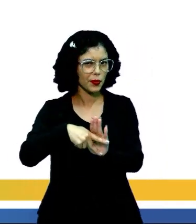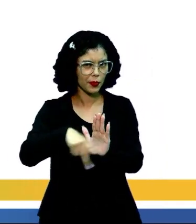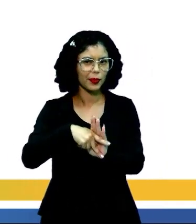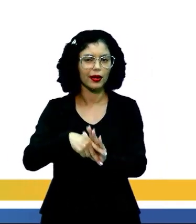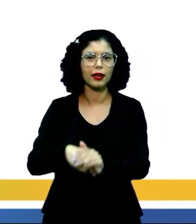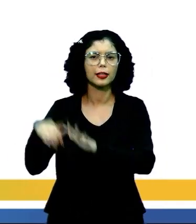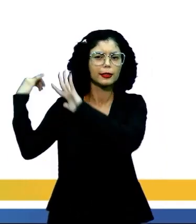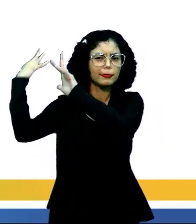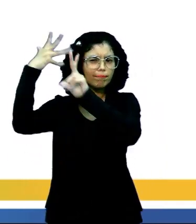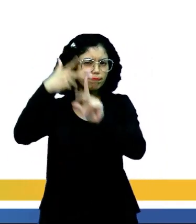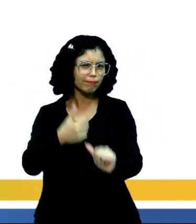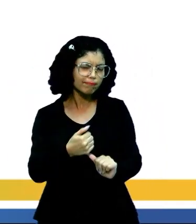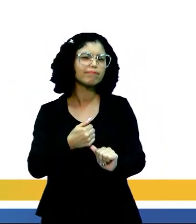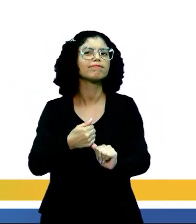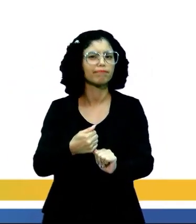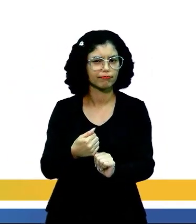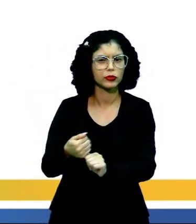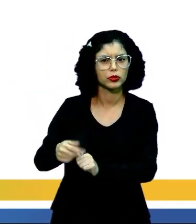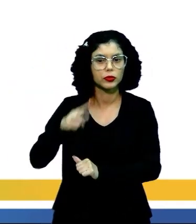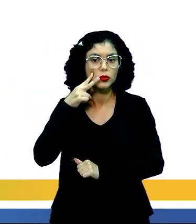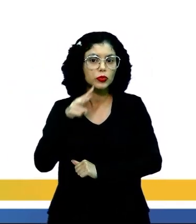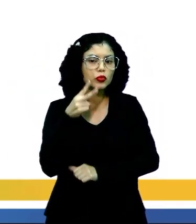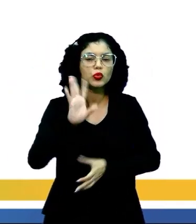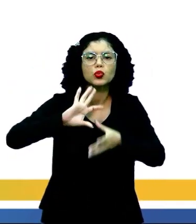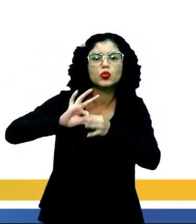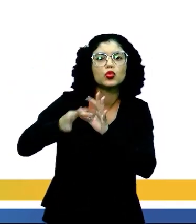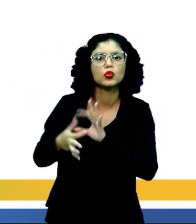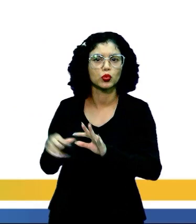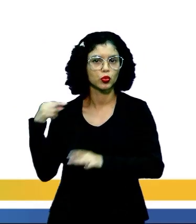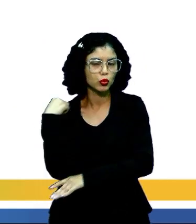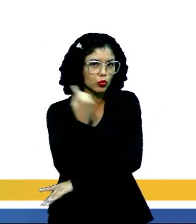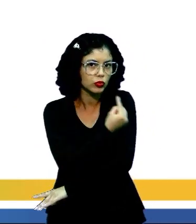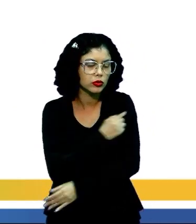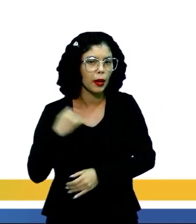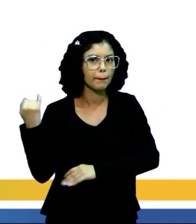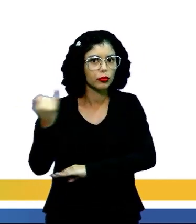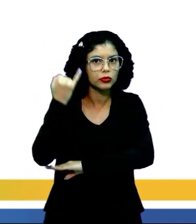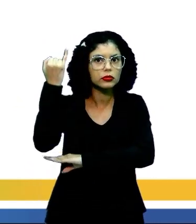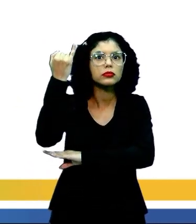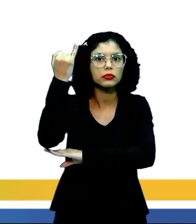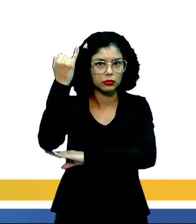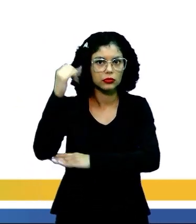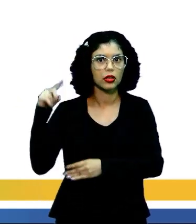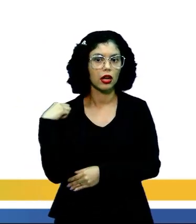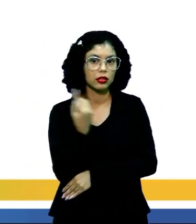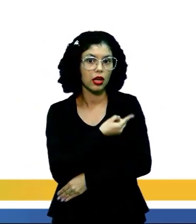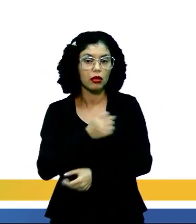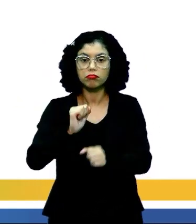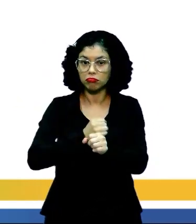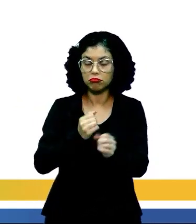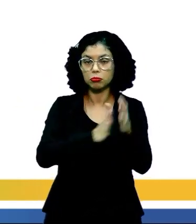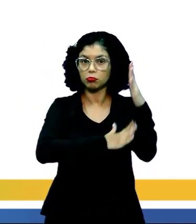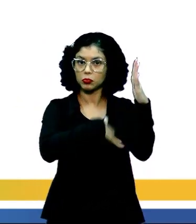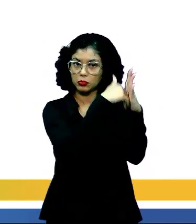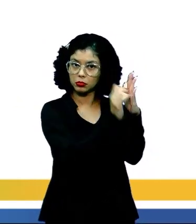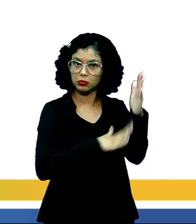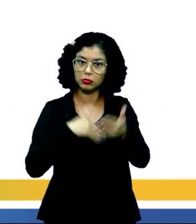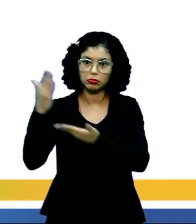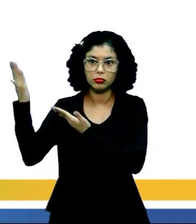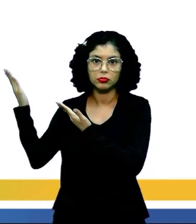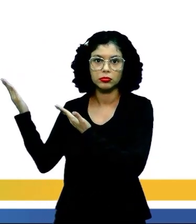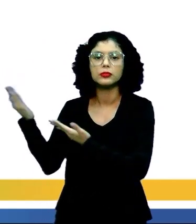relembrar e você vai ver na nossa contextualização a importância desta obra, a importância